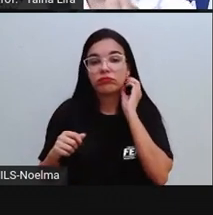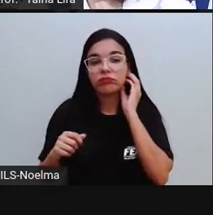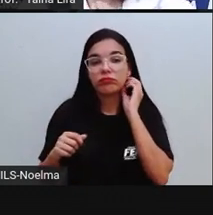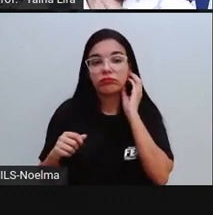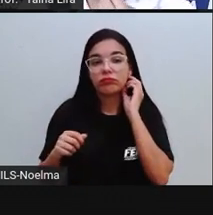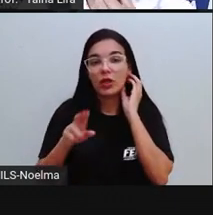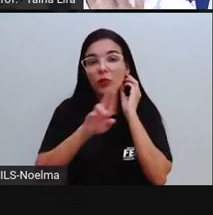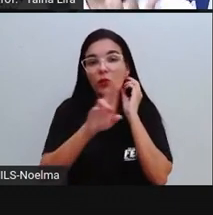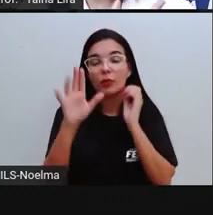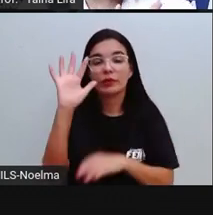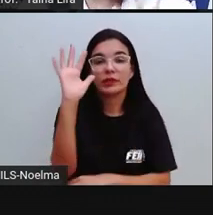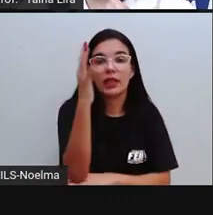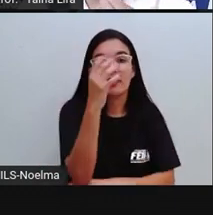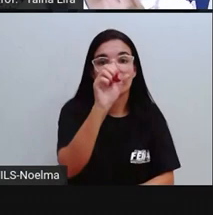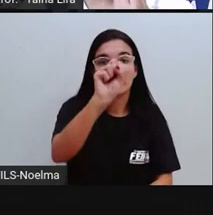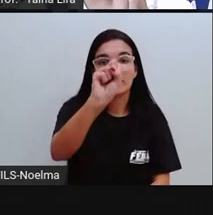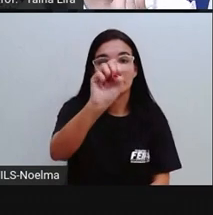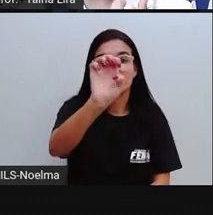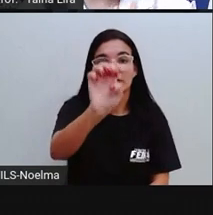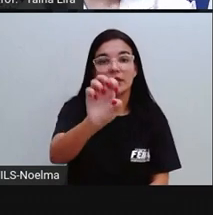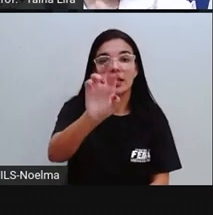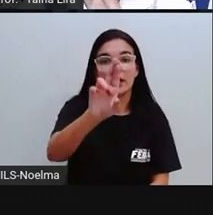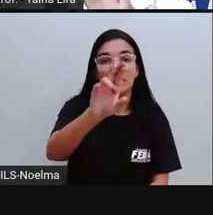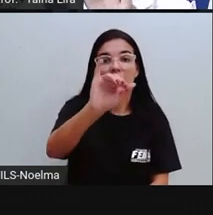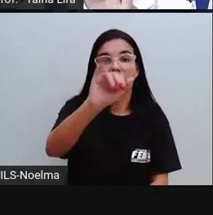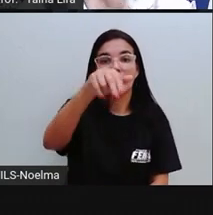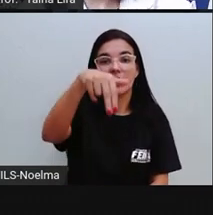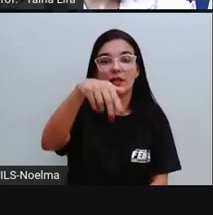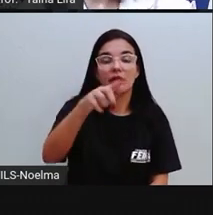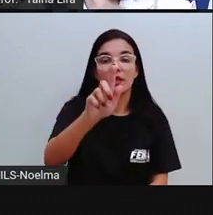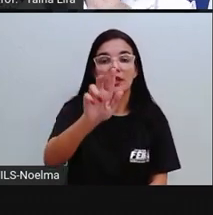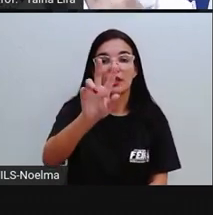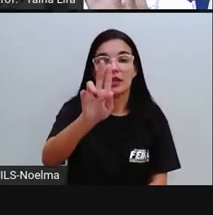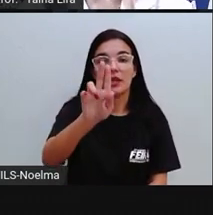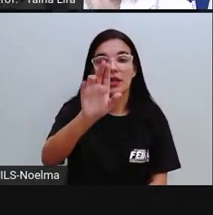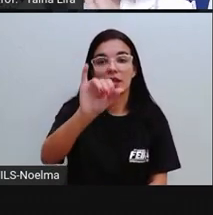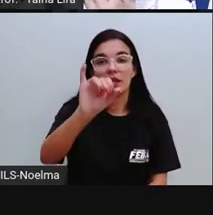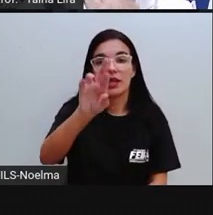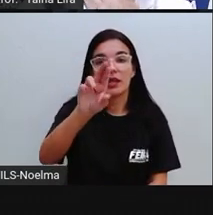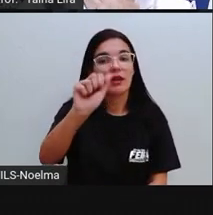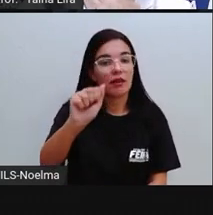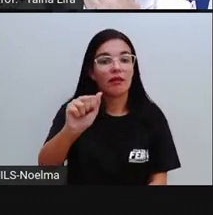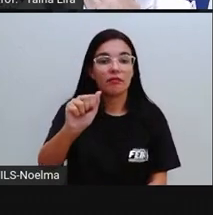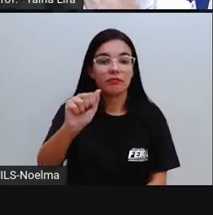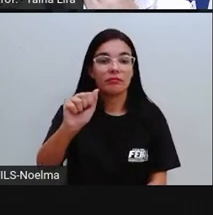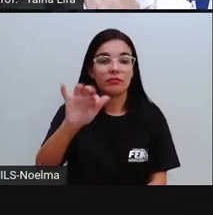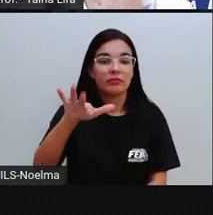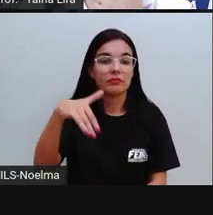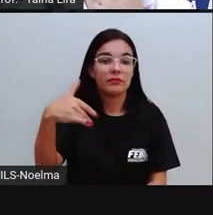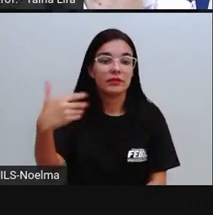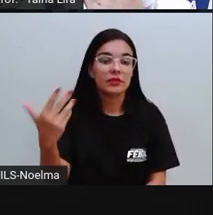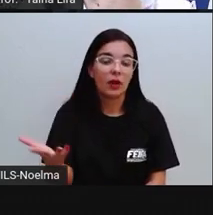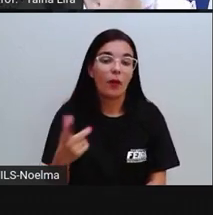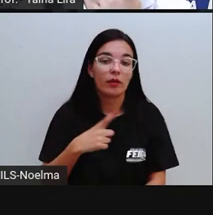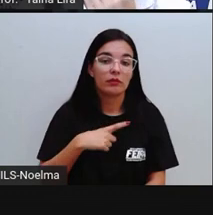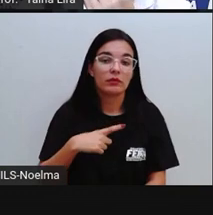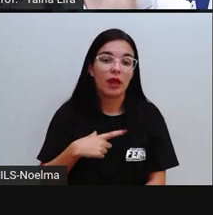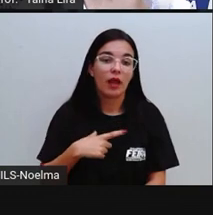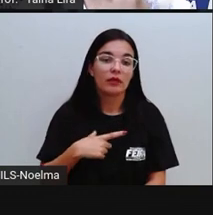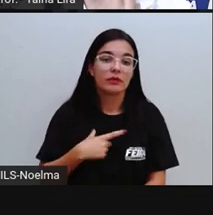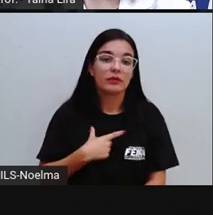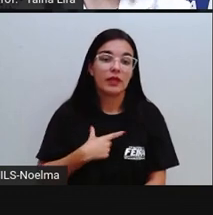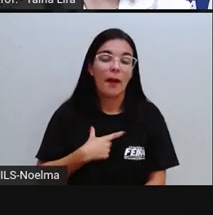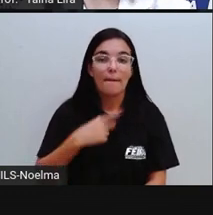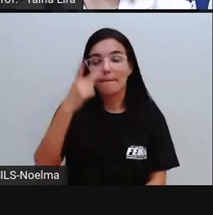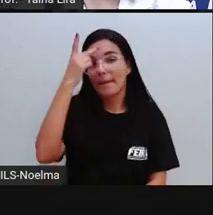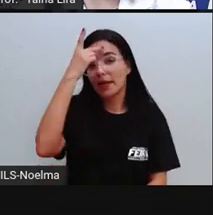árvore chamada seringueira. O látex é retirado de uma árvore chamada seringueira. Então, existe até, né, as